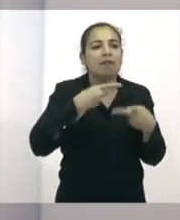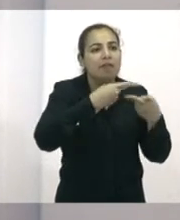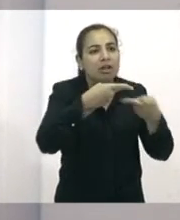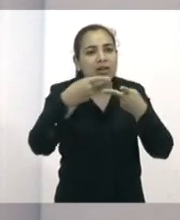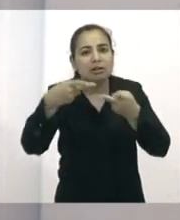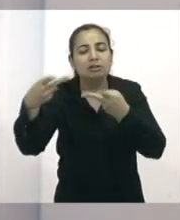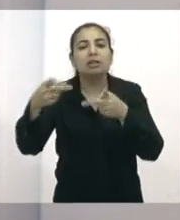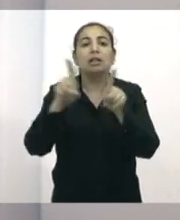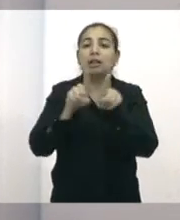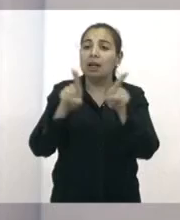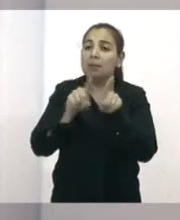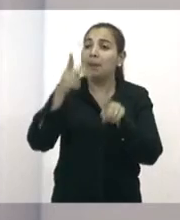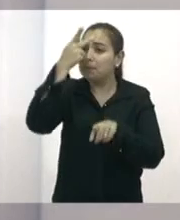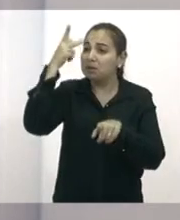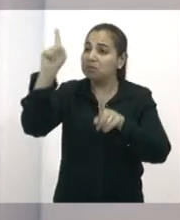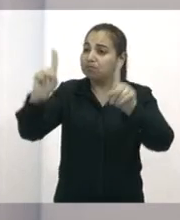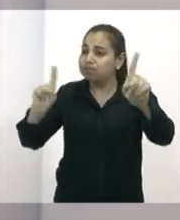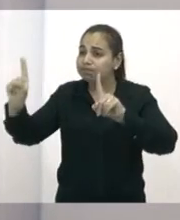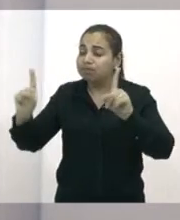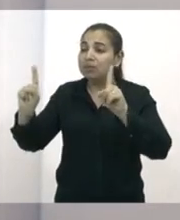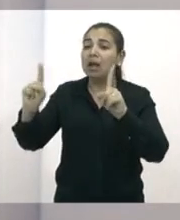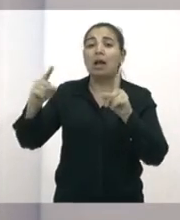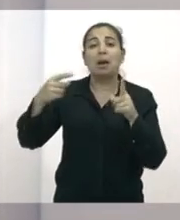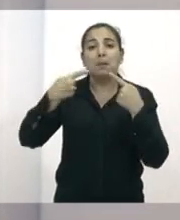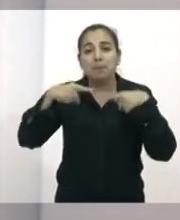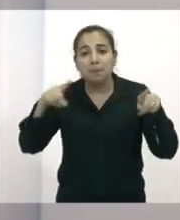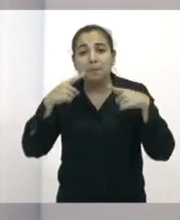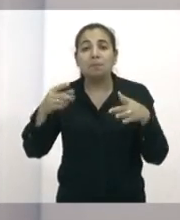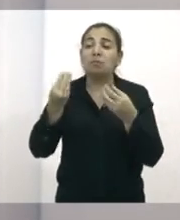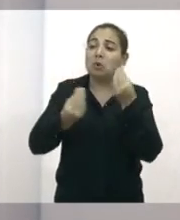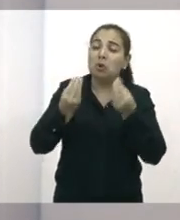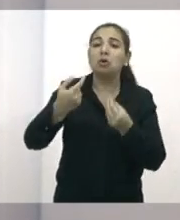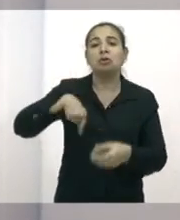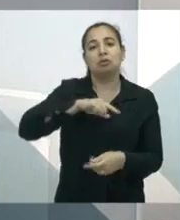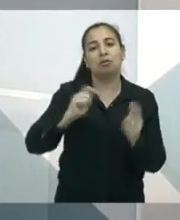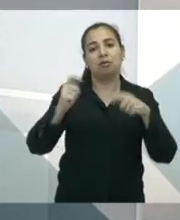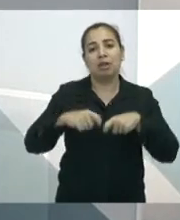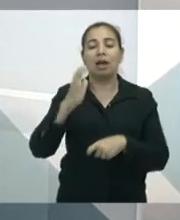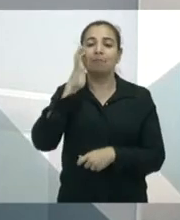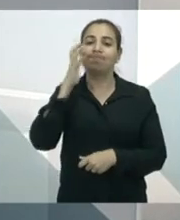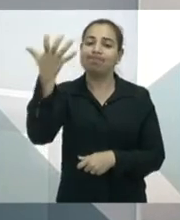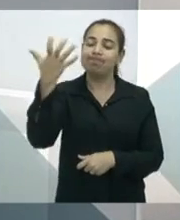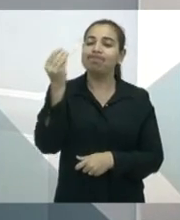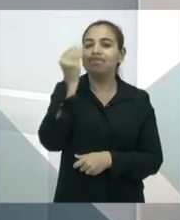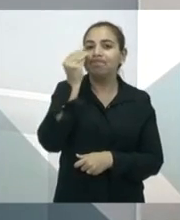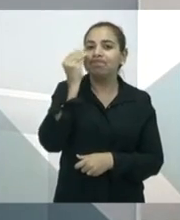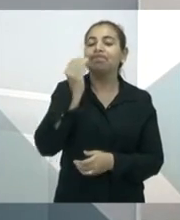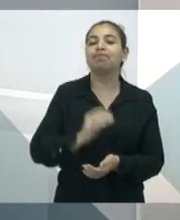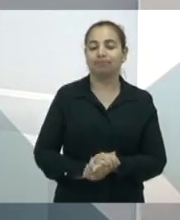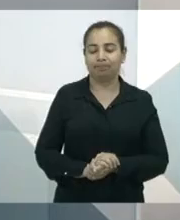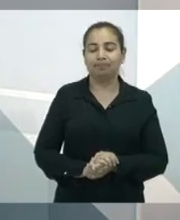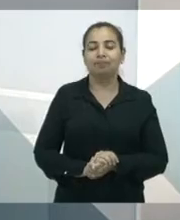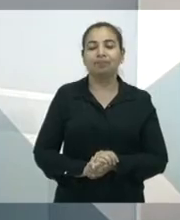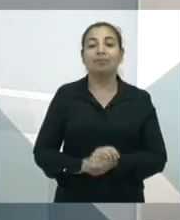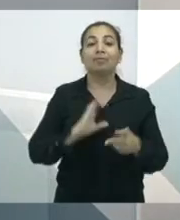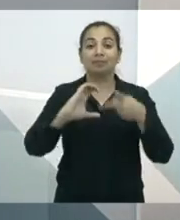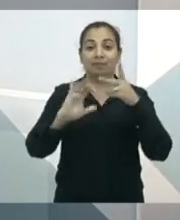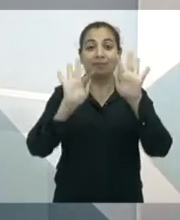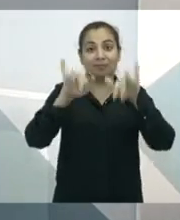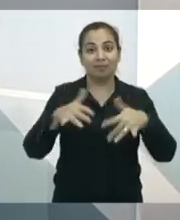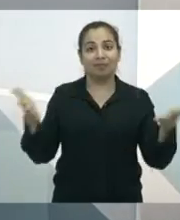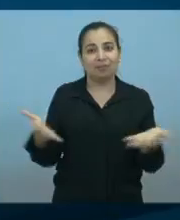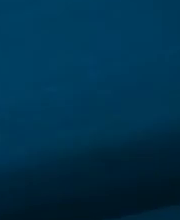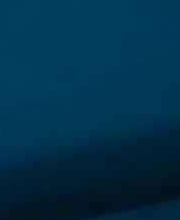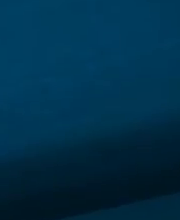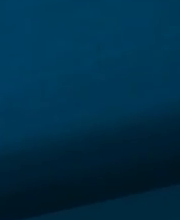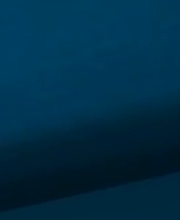povo e fazer todo o possível para encaminhá-las e encontrar uma solução. O programa Plenário da Cidade termina agora. até o nosso